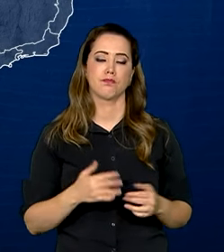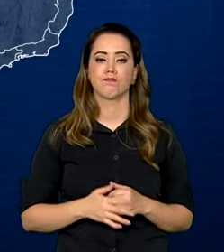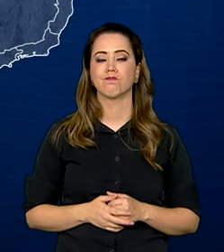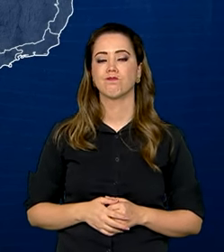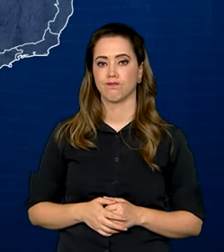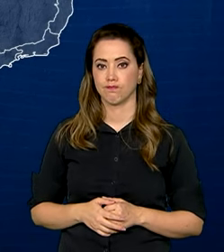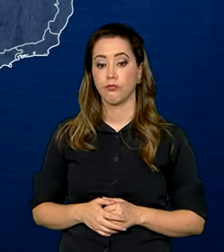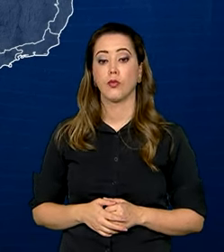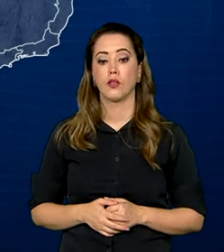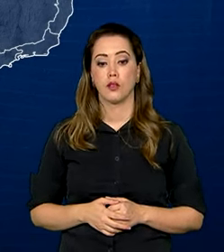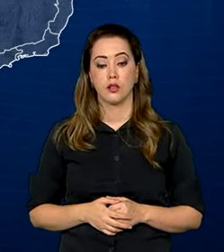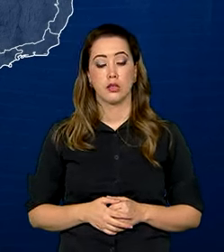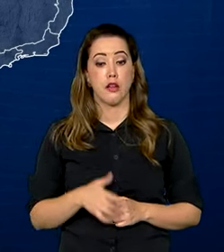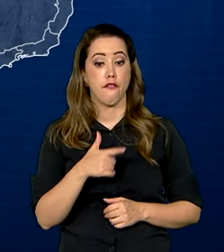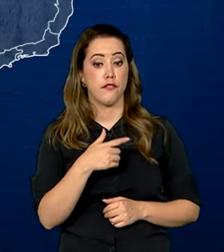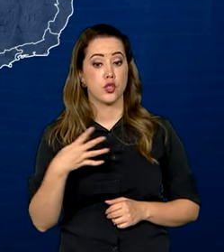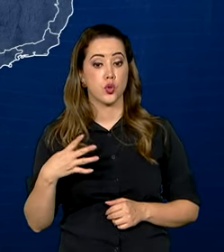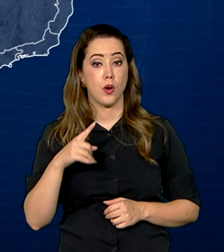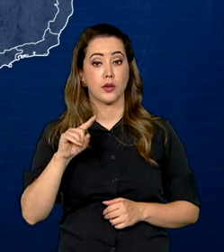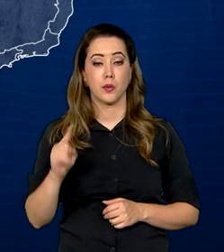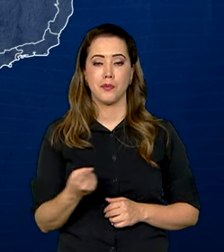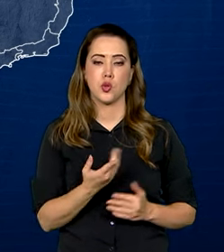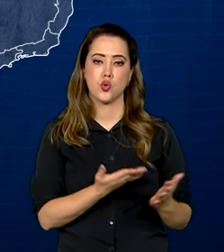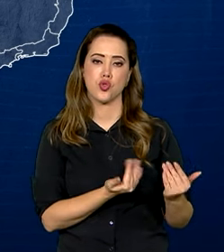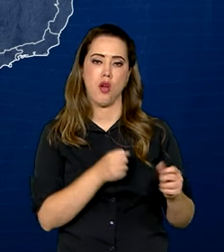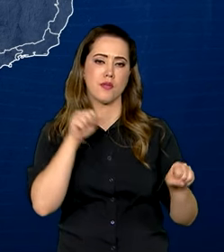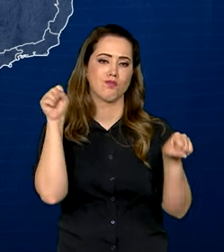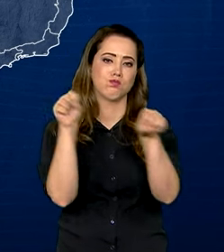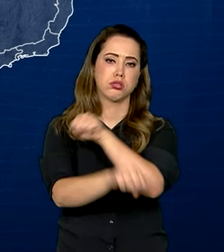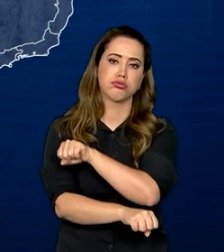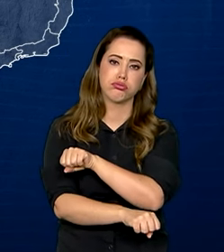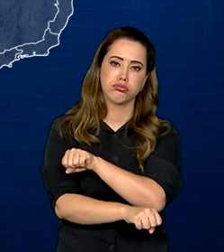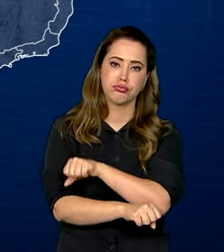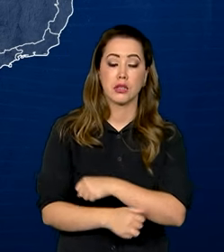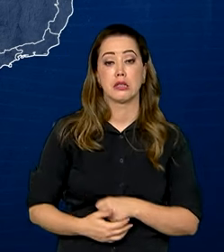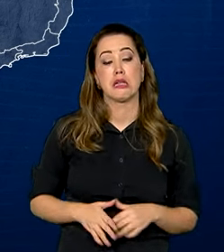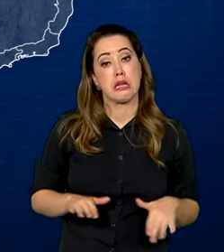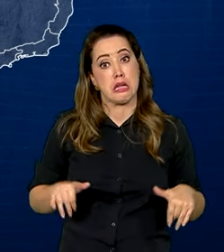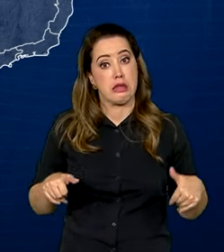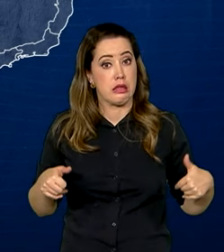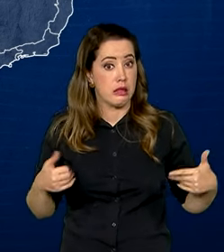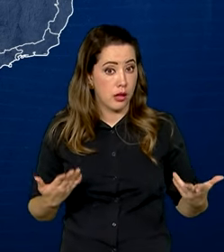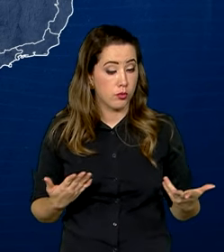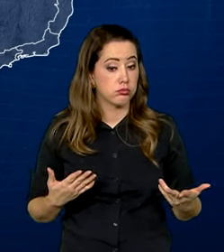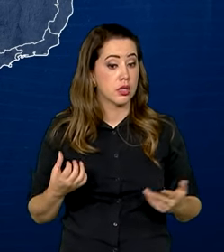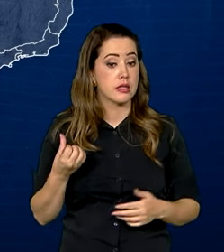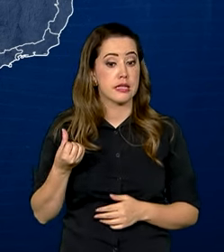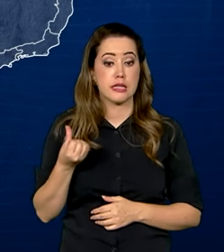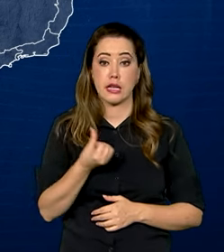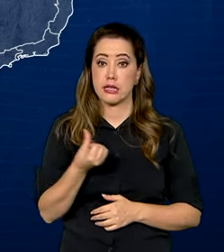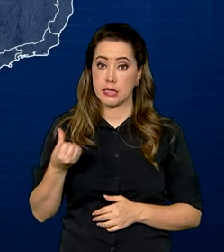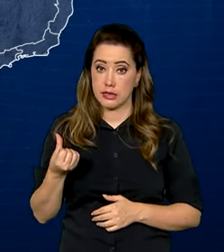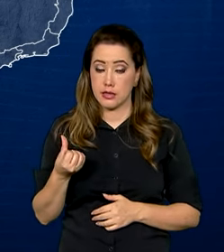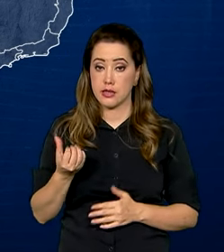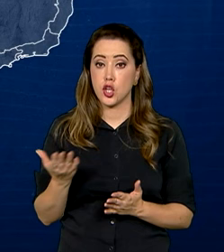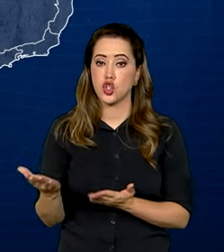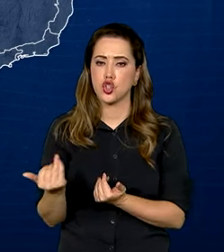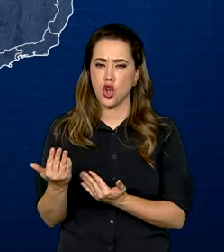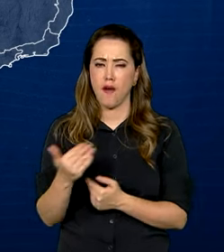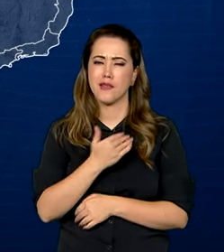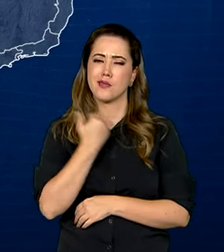Foram 24 mil jovens assassinados. Com isso, há uma média de 66 jovens